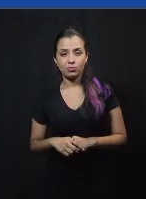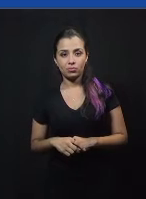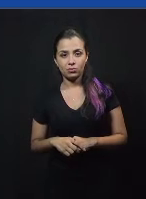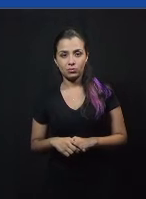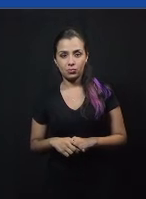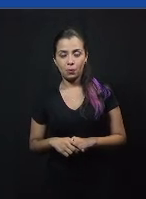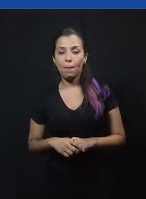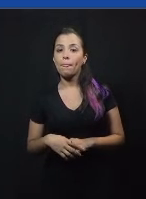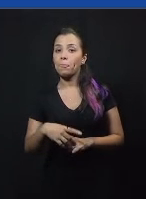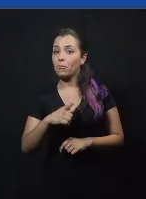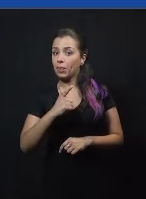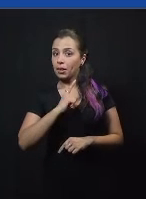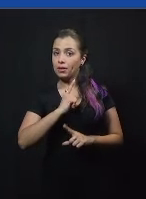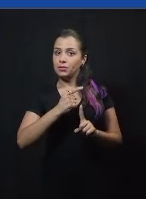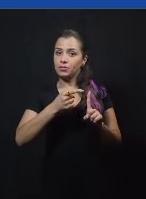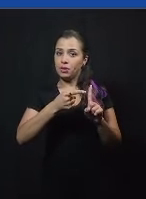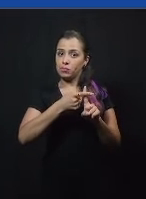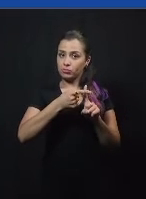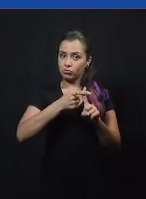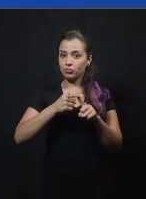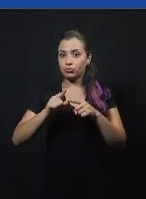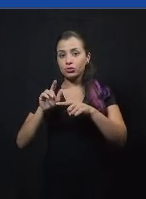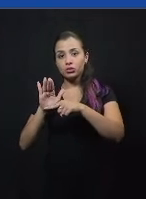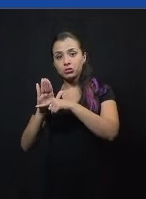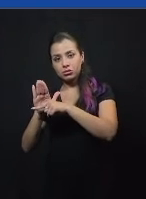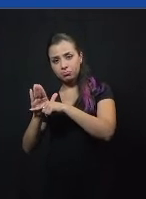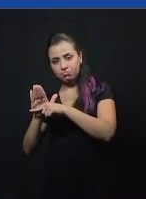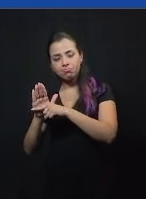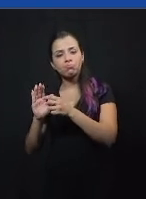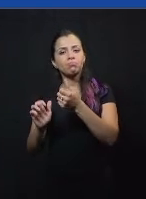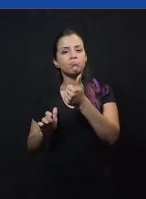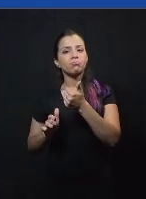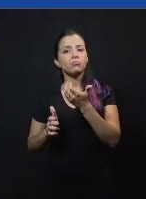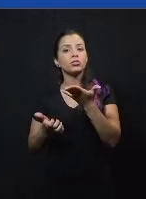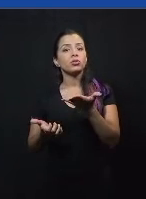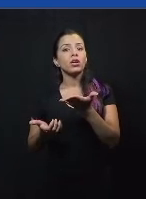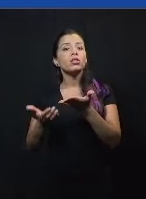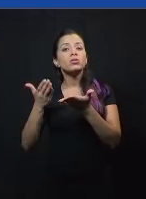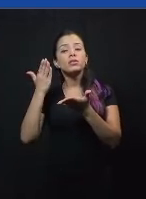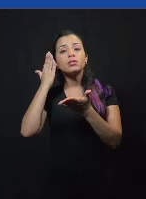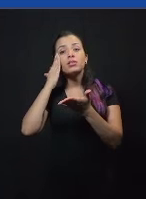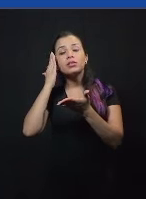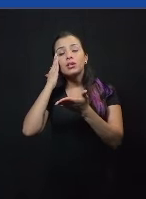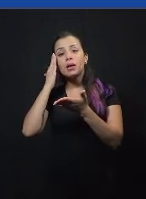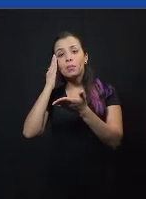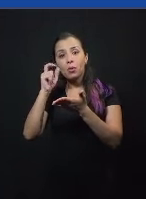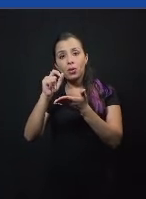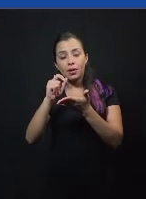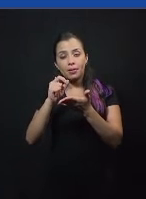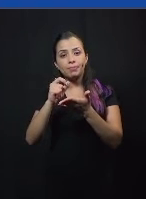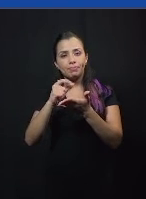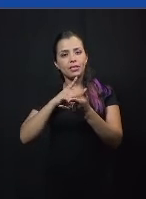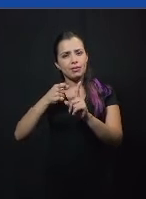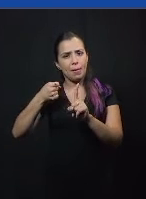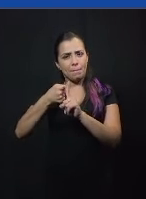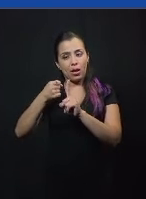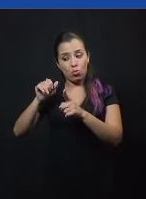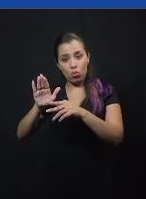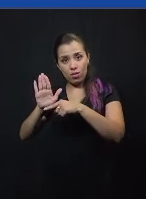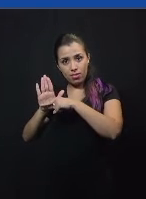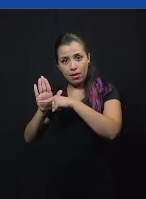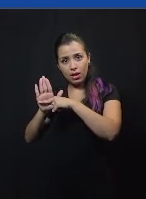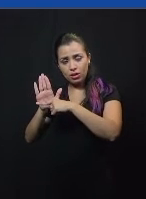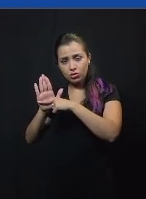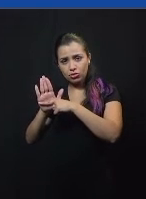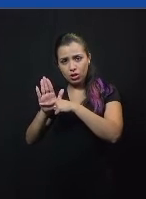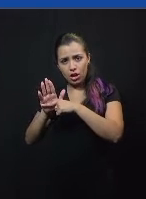negativo, né, como a polarização, eu queria questionar e saber se, além desses impactos negativos, também não é